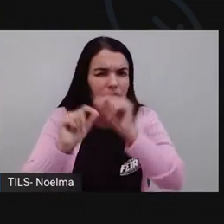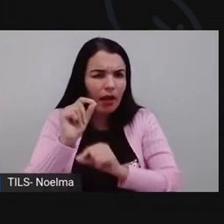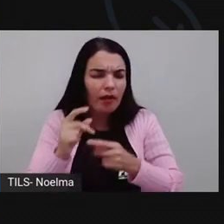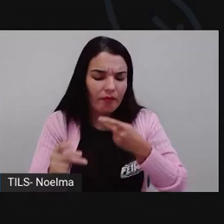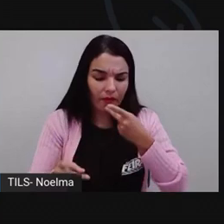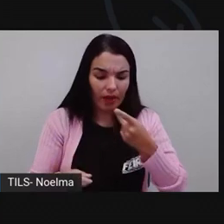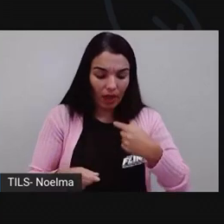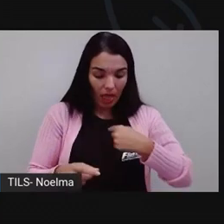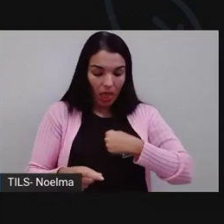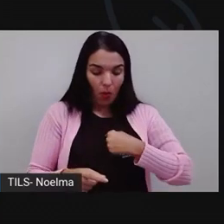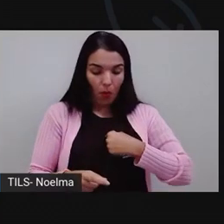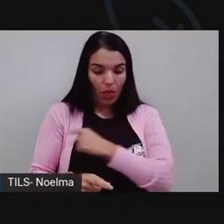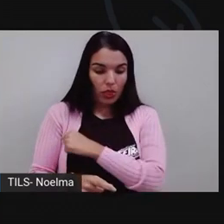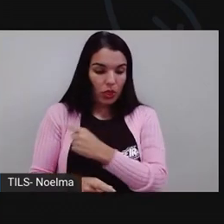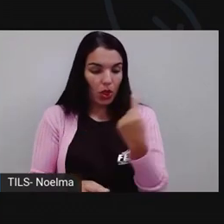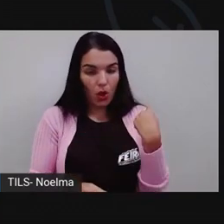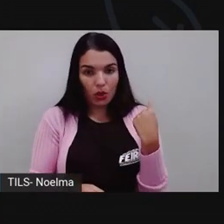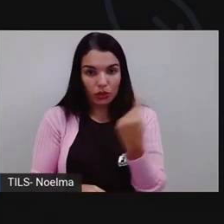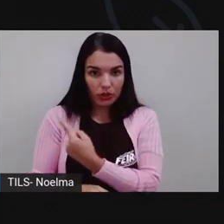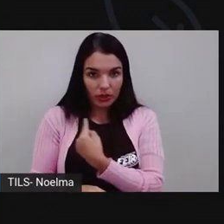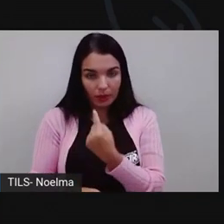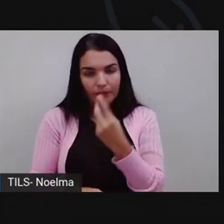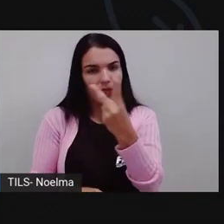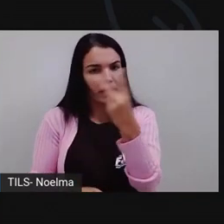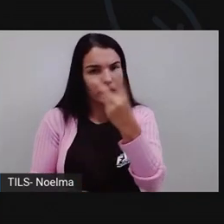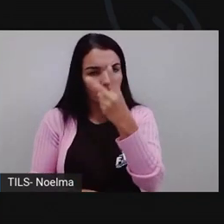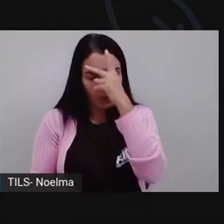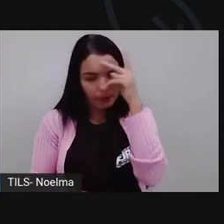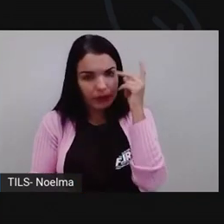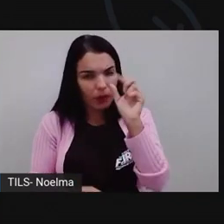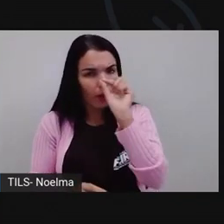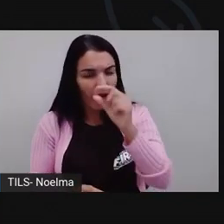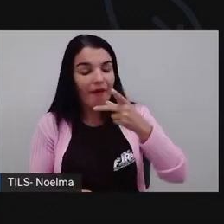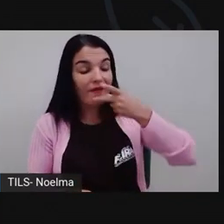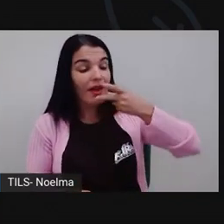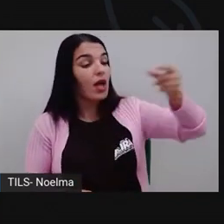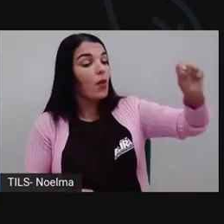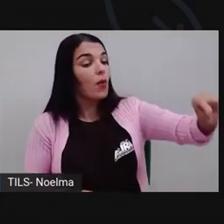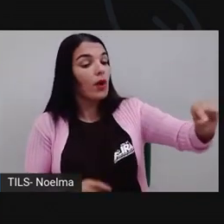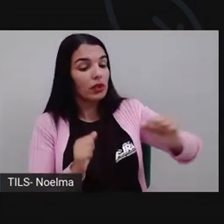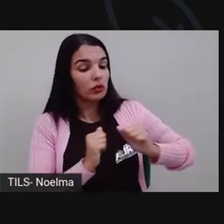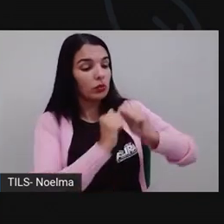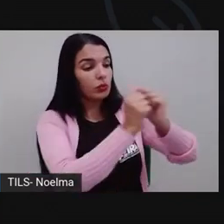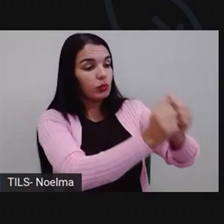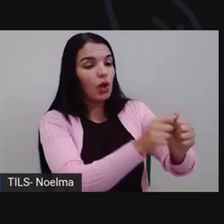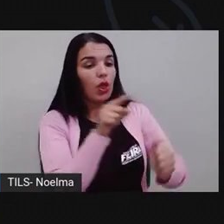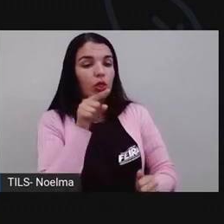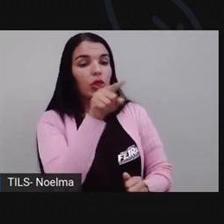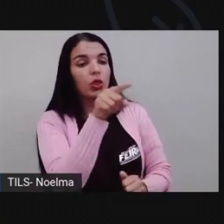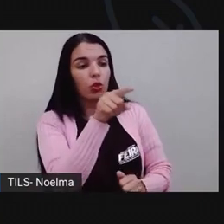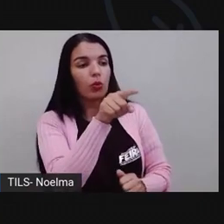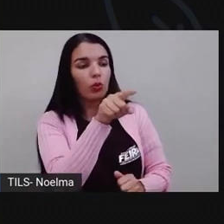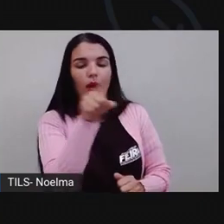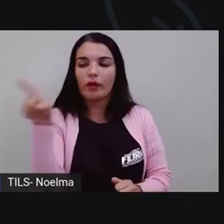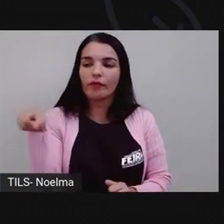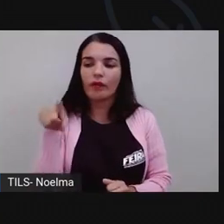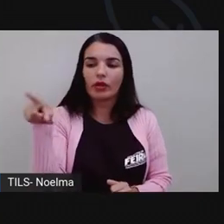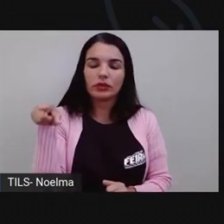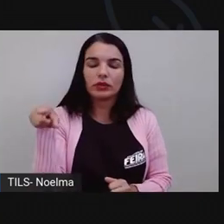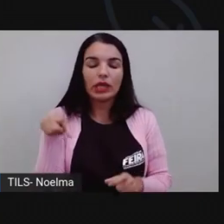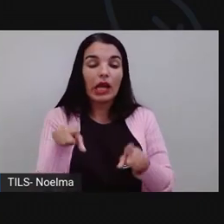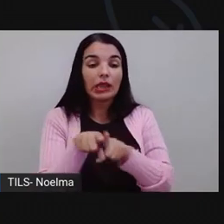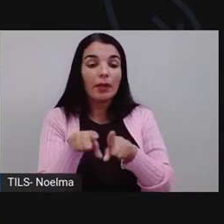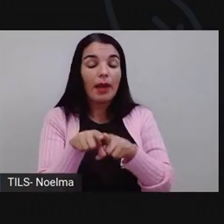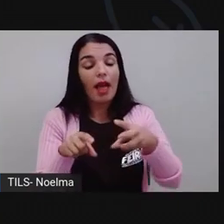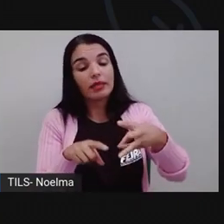Eu, nós. Segunda pessoa, com quem se fala? Com tu e vós. E a